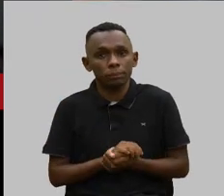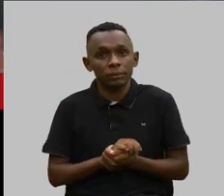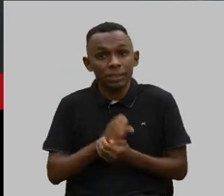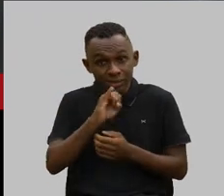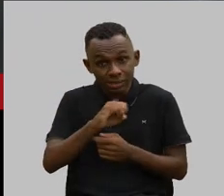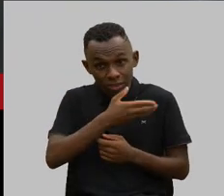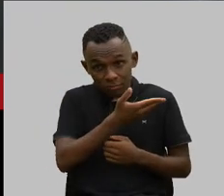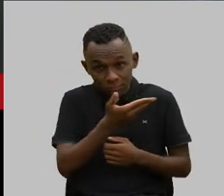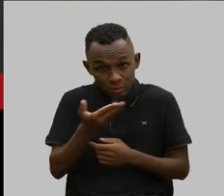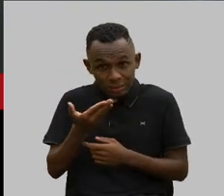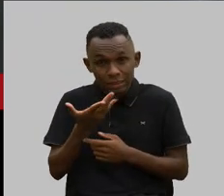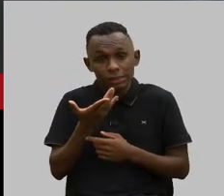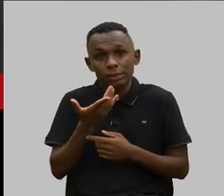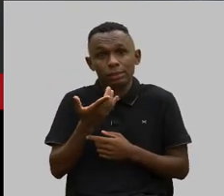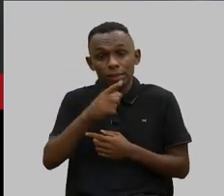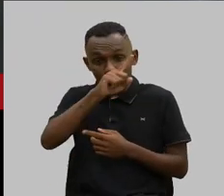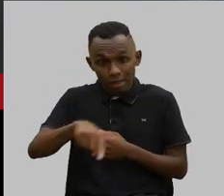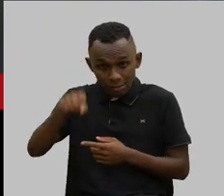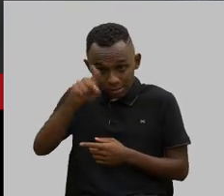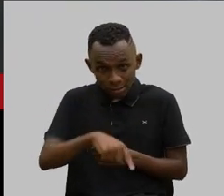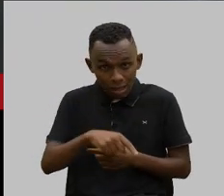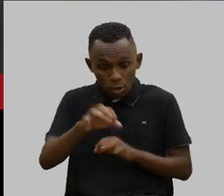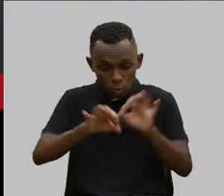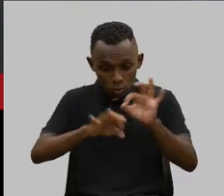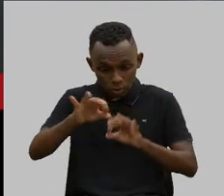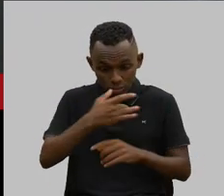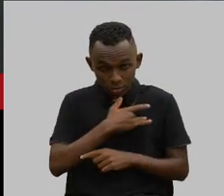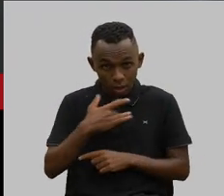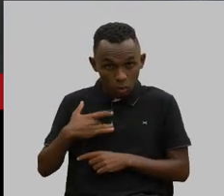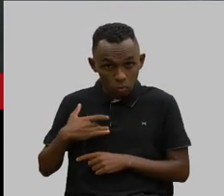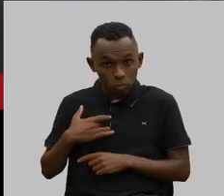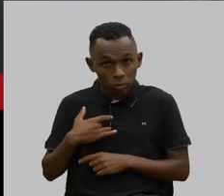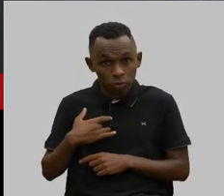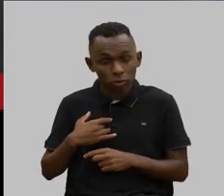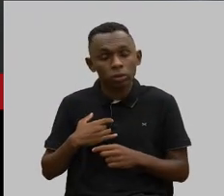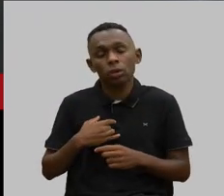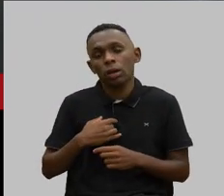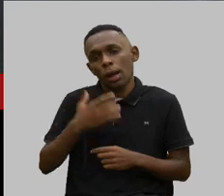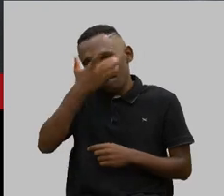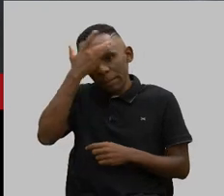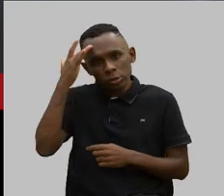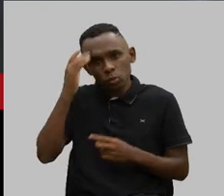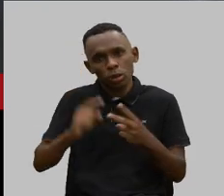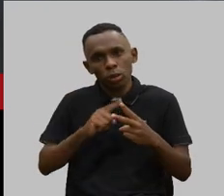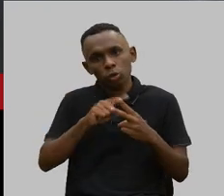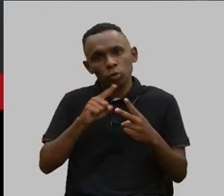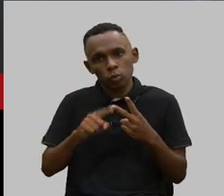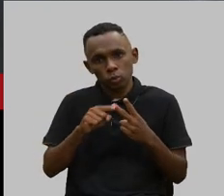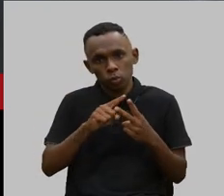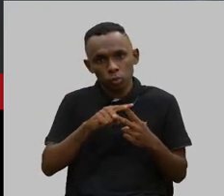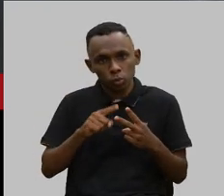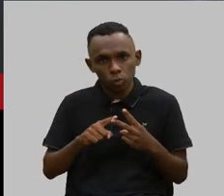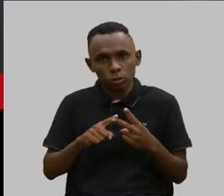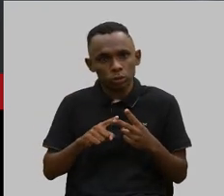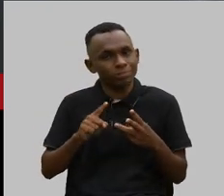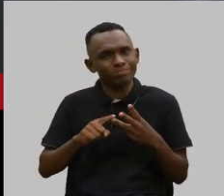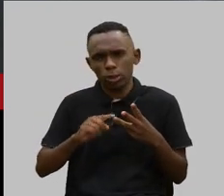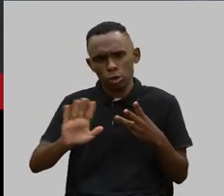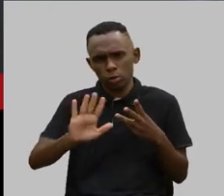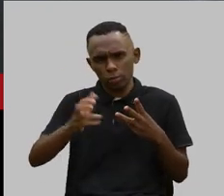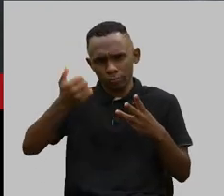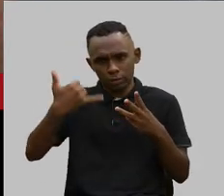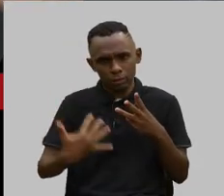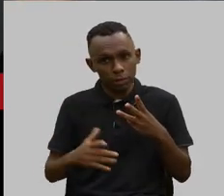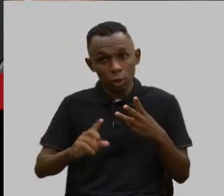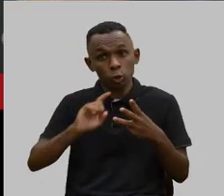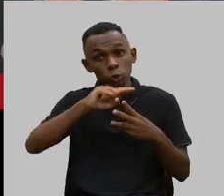você cancela um plano de saúde, o consumidor vai ter duas saídas. eu não quero nem falar terceira. Enfim,